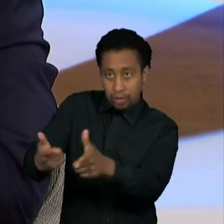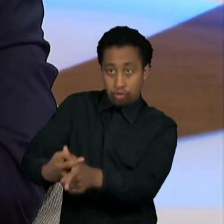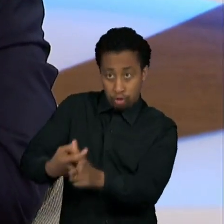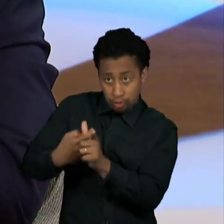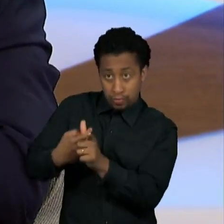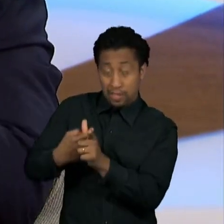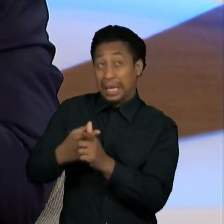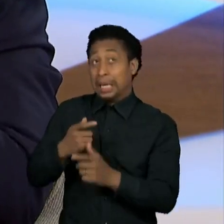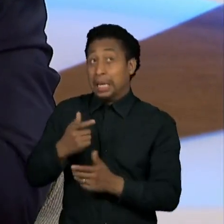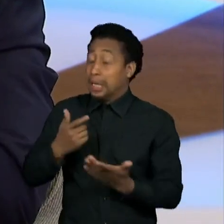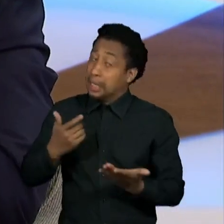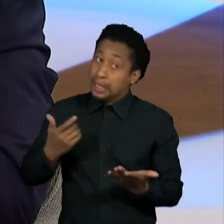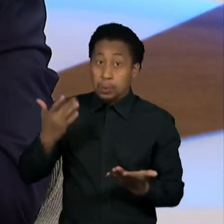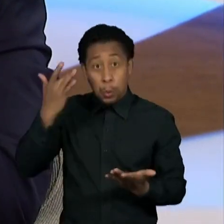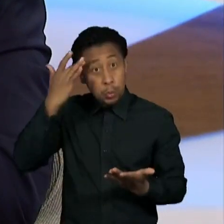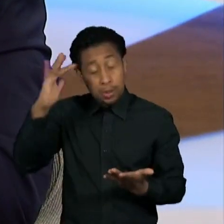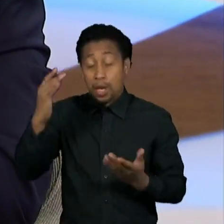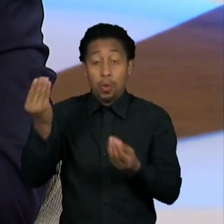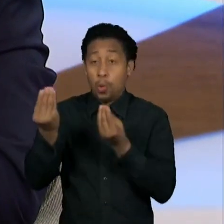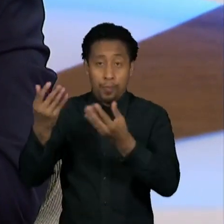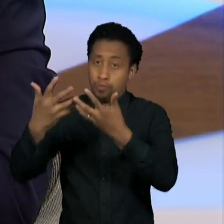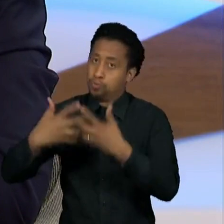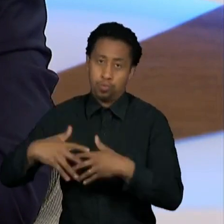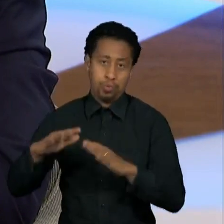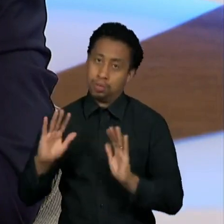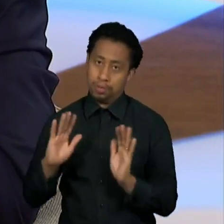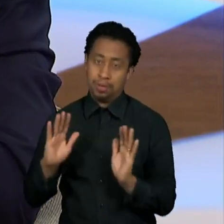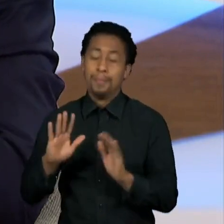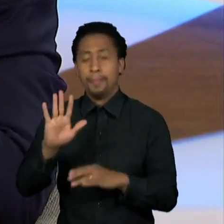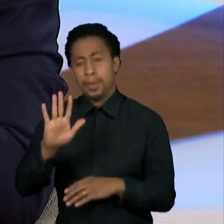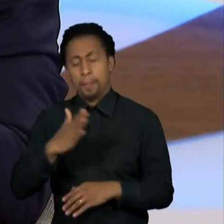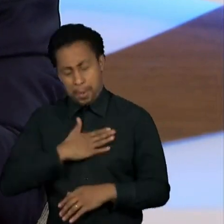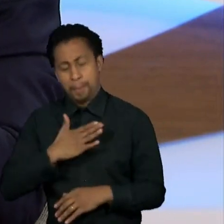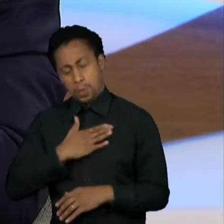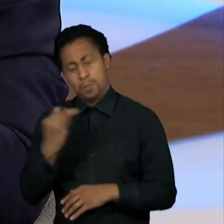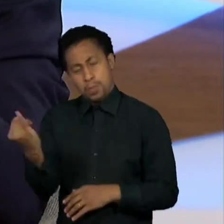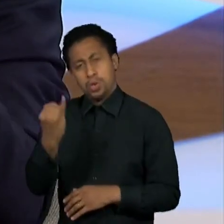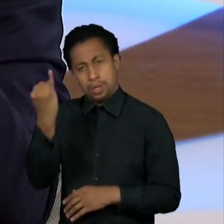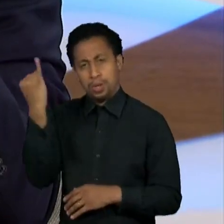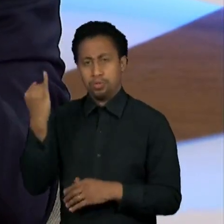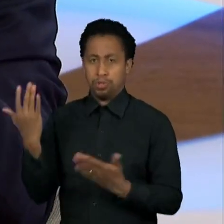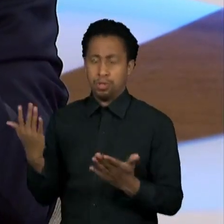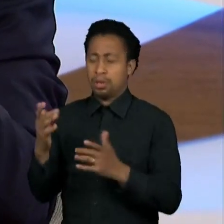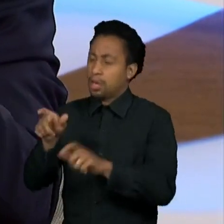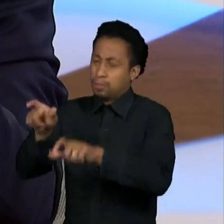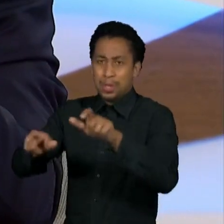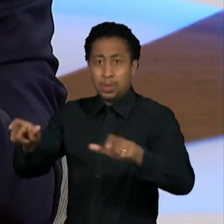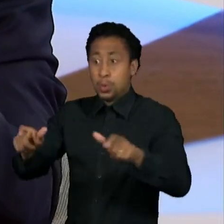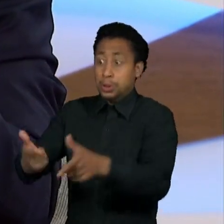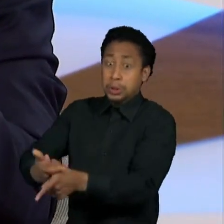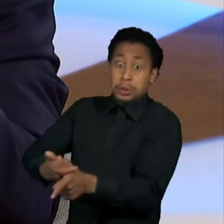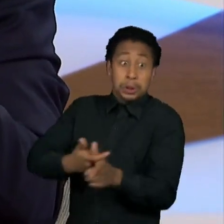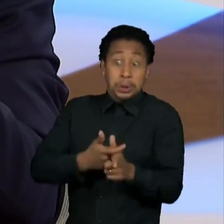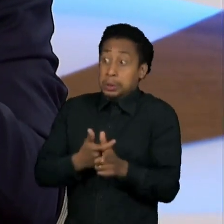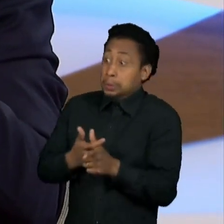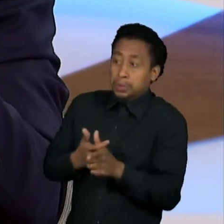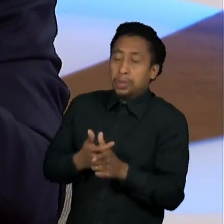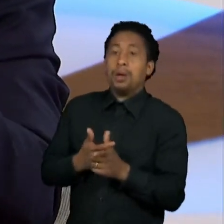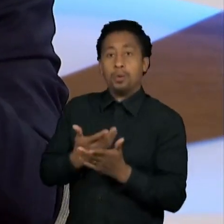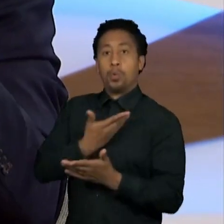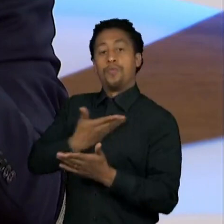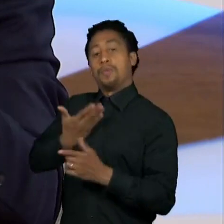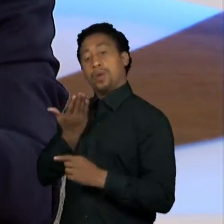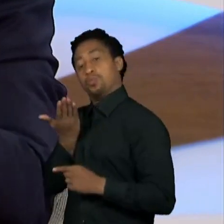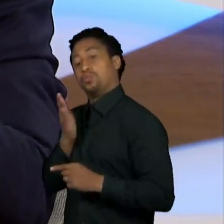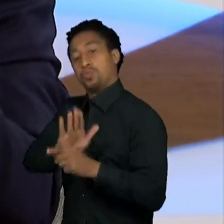pessoas que estão negativadas, acho super importante, porque a pessoa negativada acaba saindo do sistema financeiro, ela vira uma